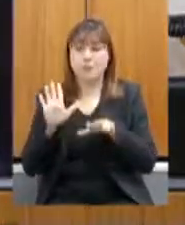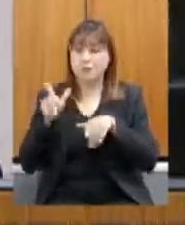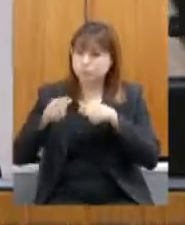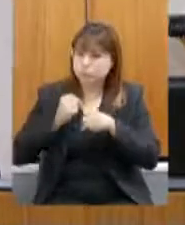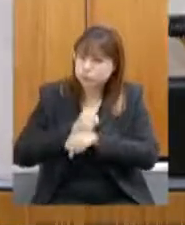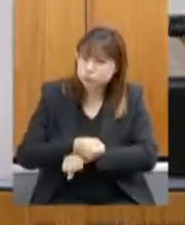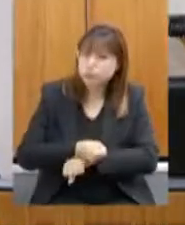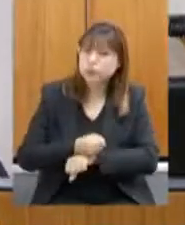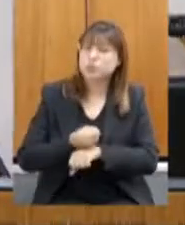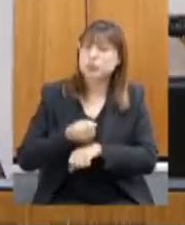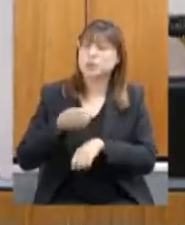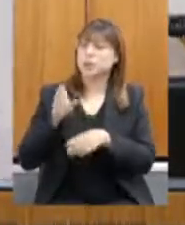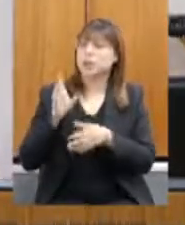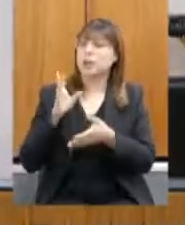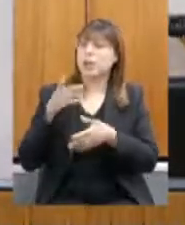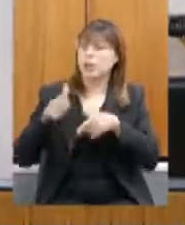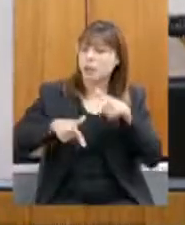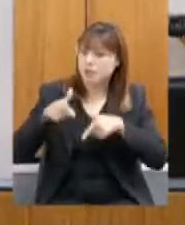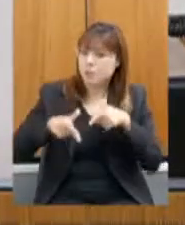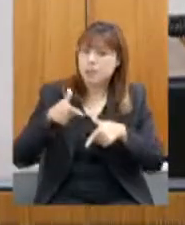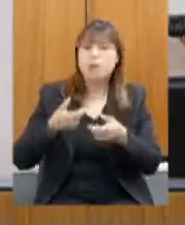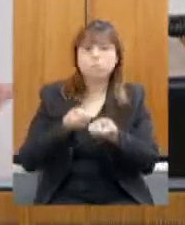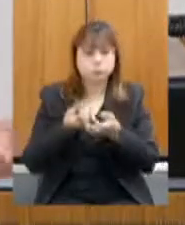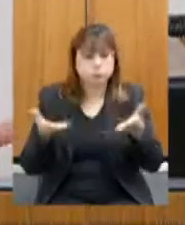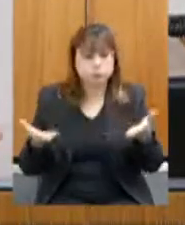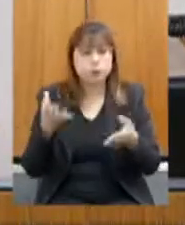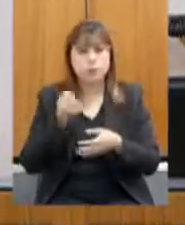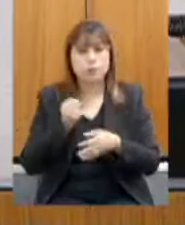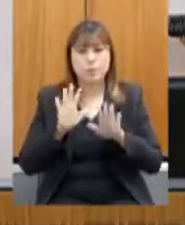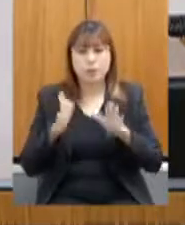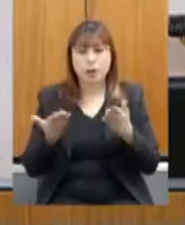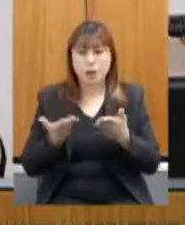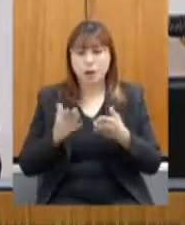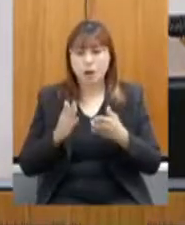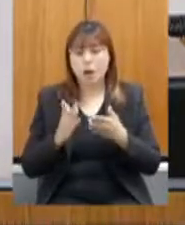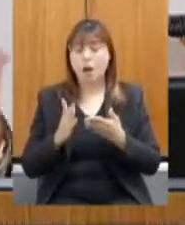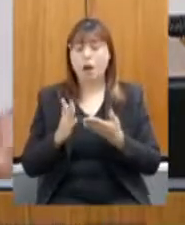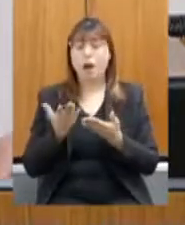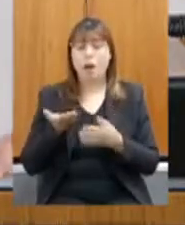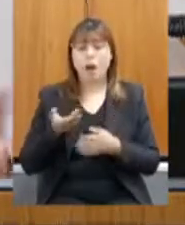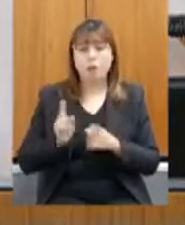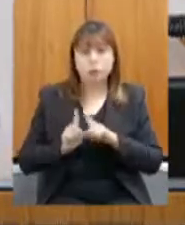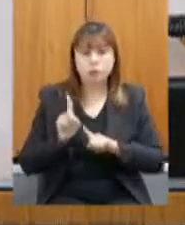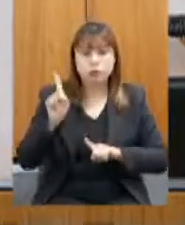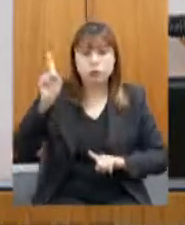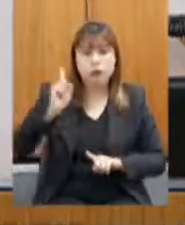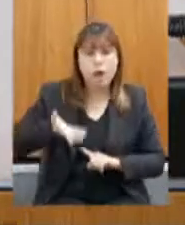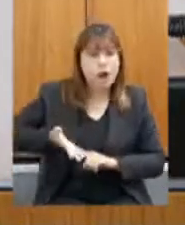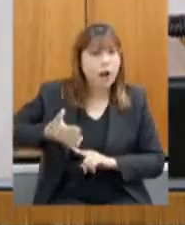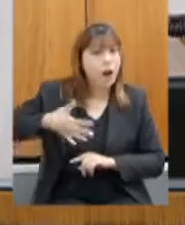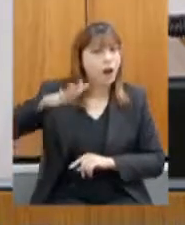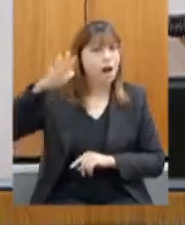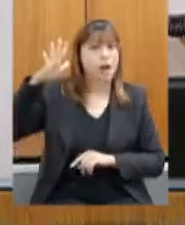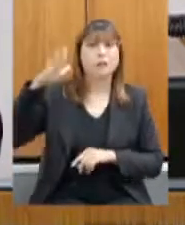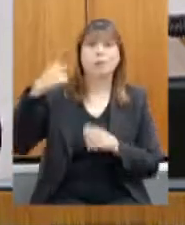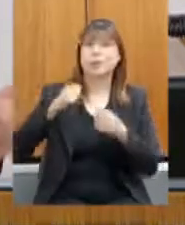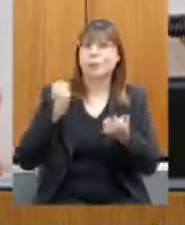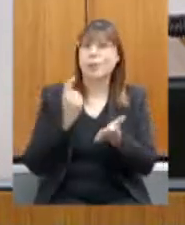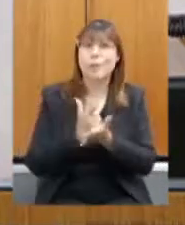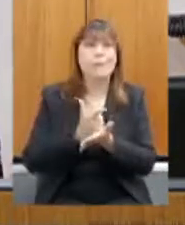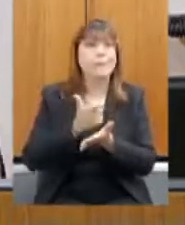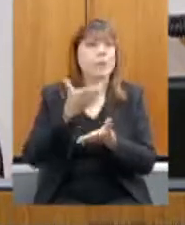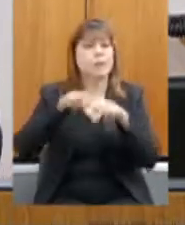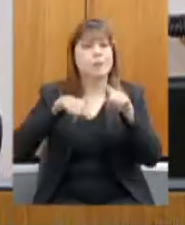prateleira do supermercado e, agora, com o aumento dos insumos, adquirindo seus produtos em dólar, com o aumento da